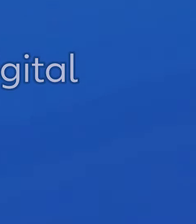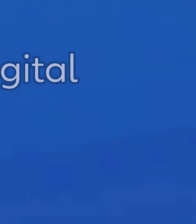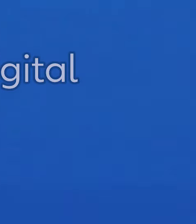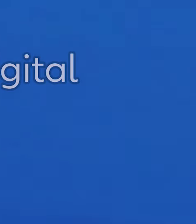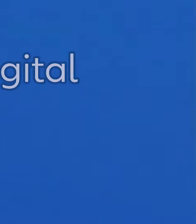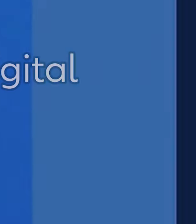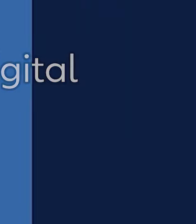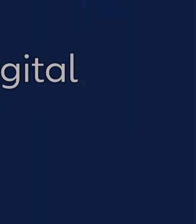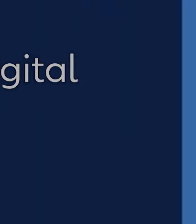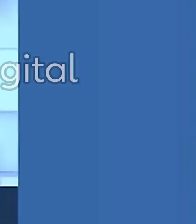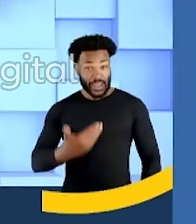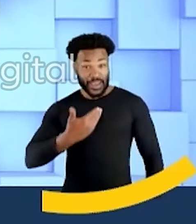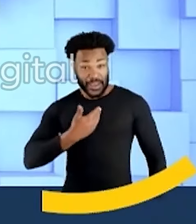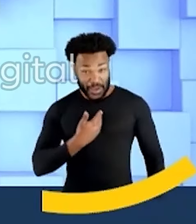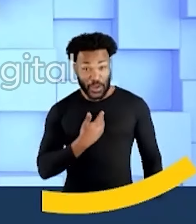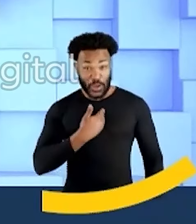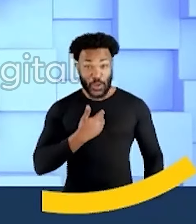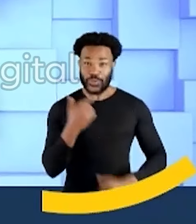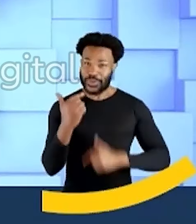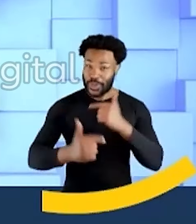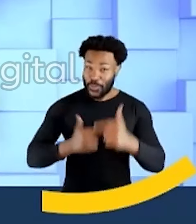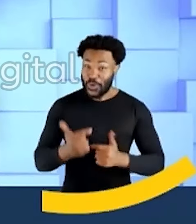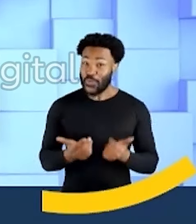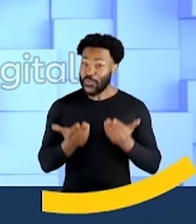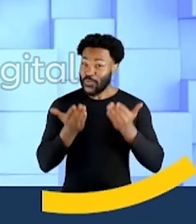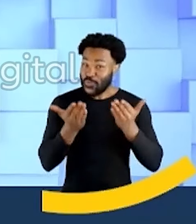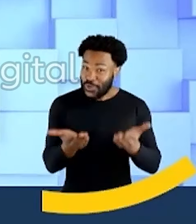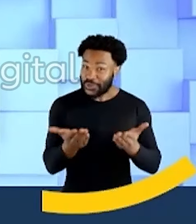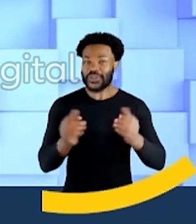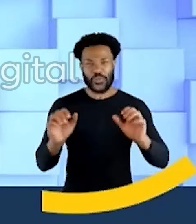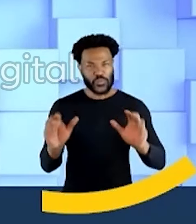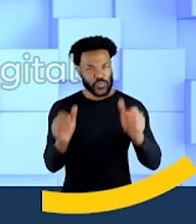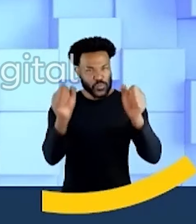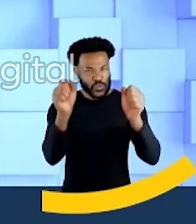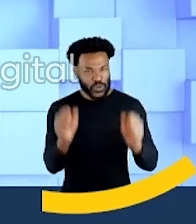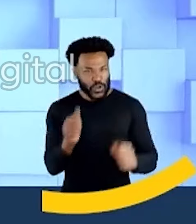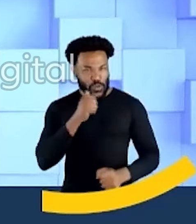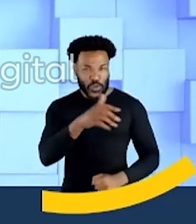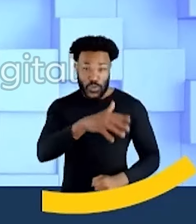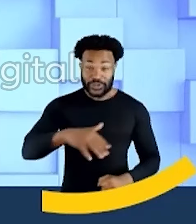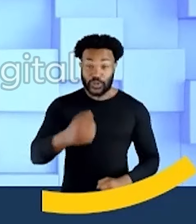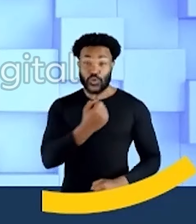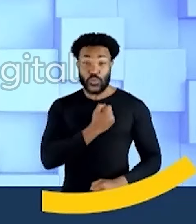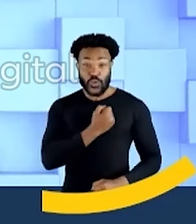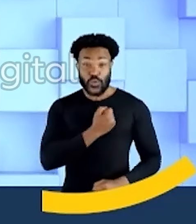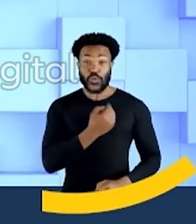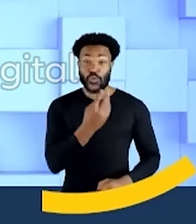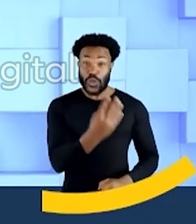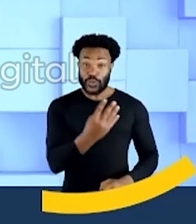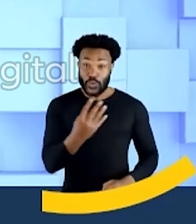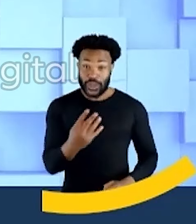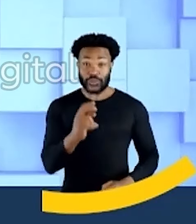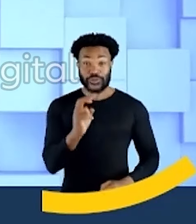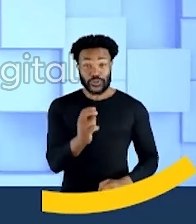União Brasil. Malu Matos, trabalhando por você, poderosas. Número